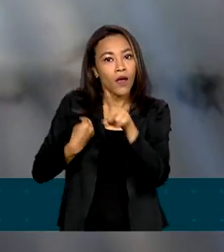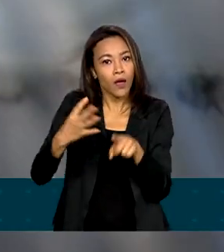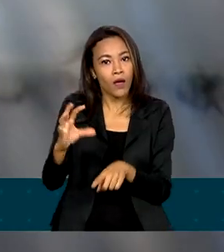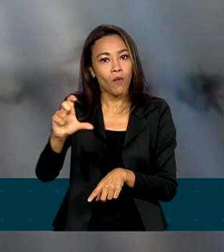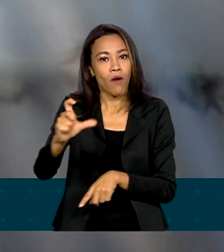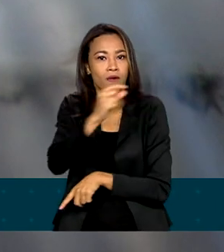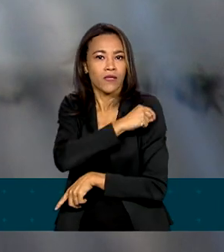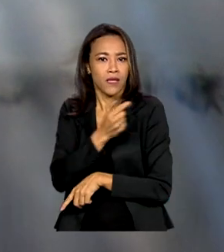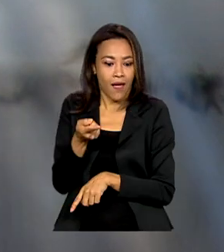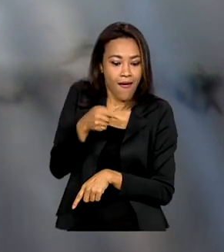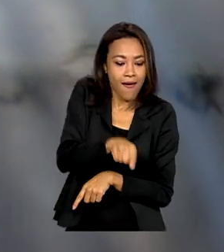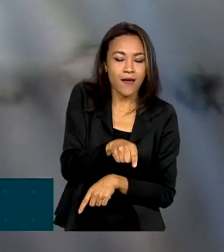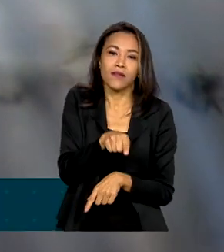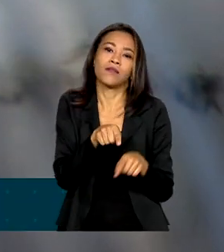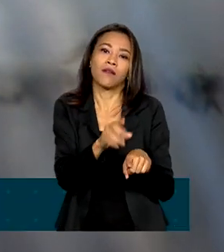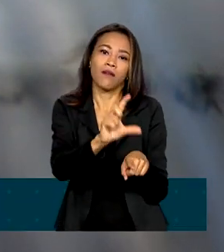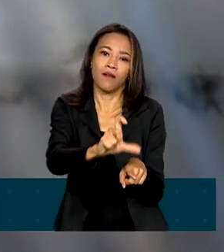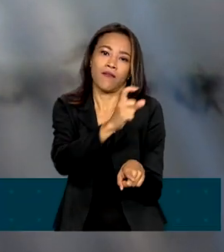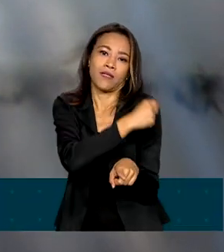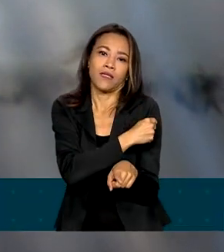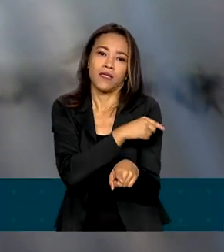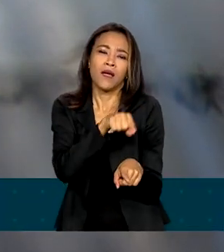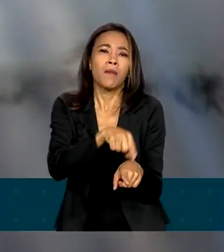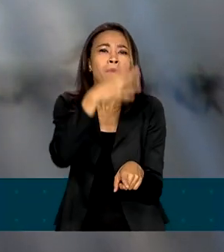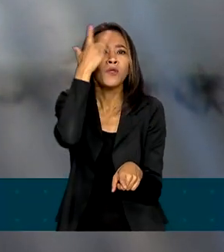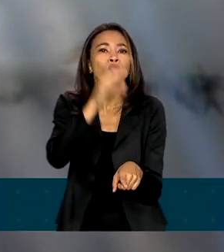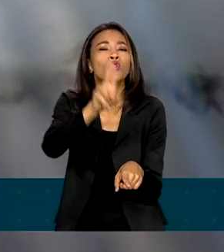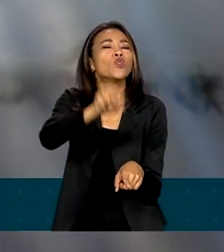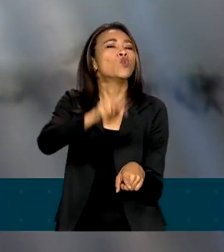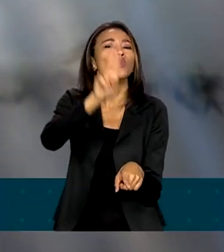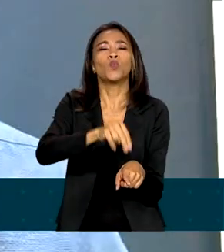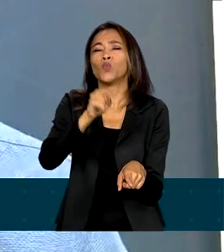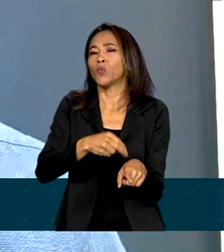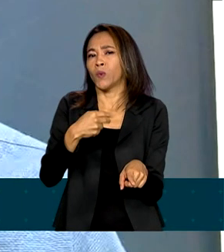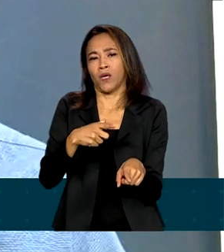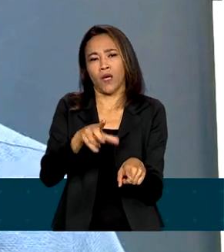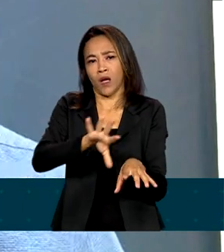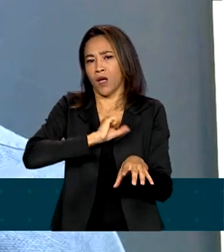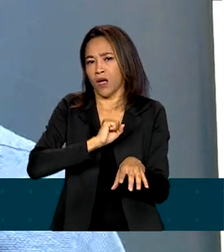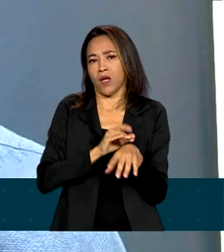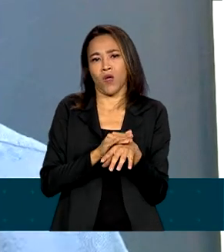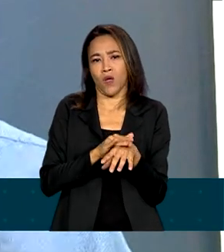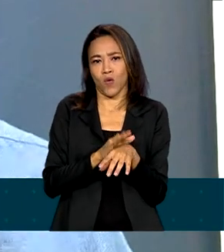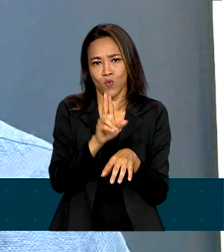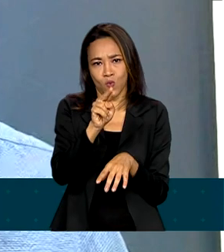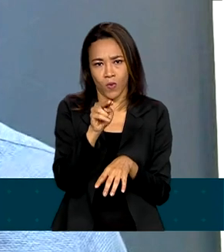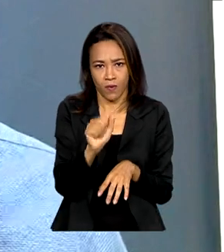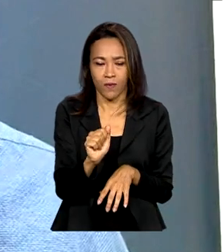a Qdenga é indicada para pessoas que nunca tiveram a doença. A nova vacina